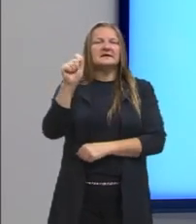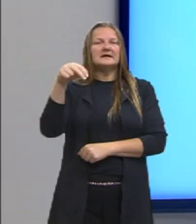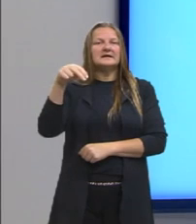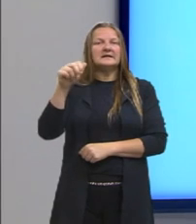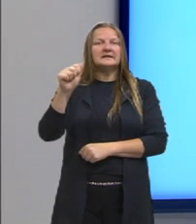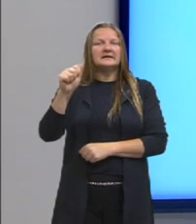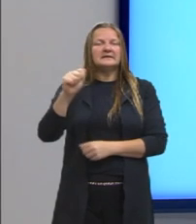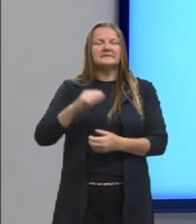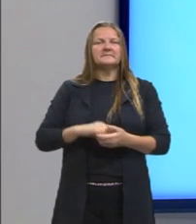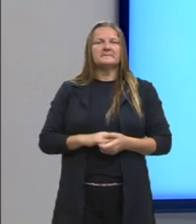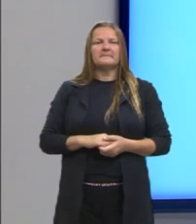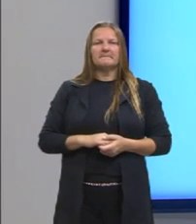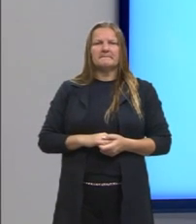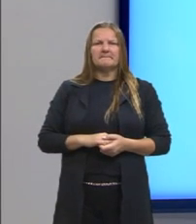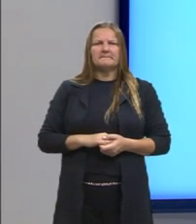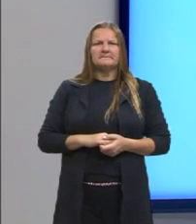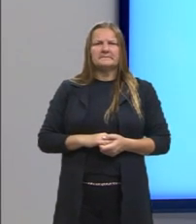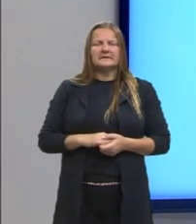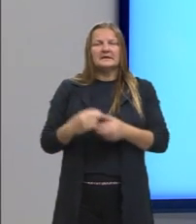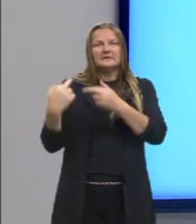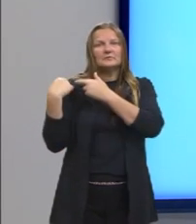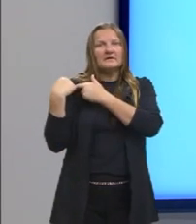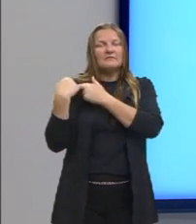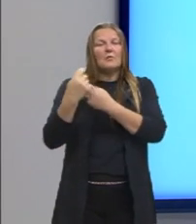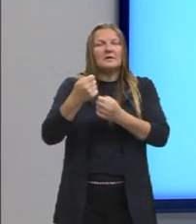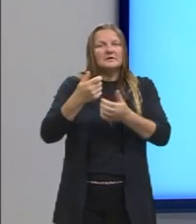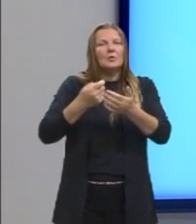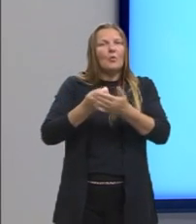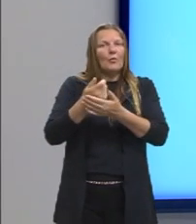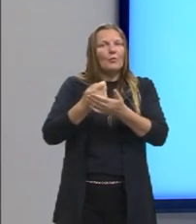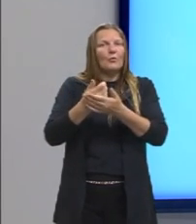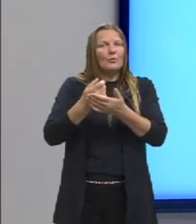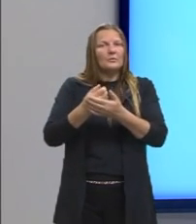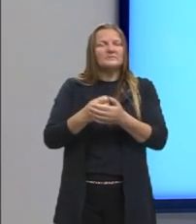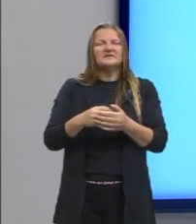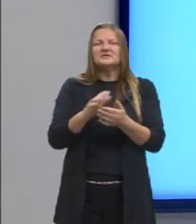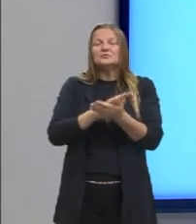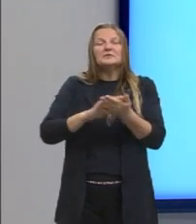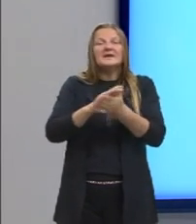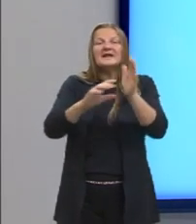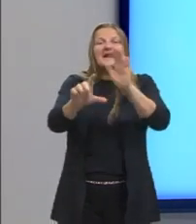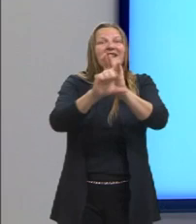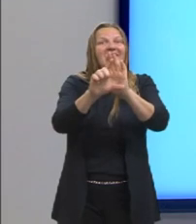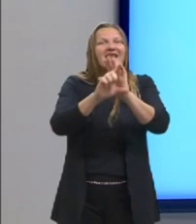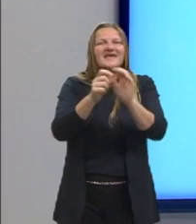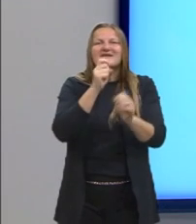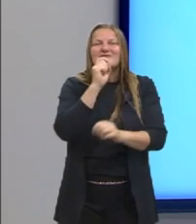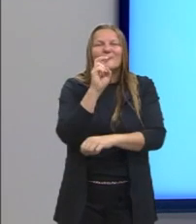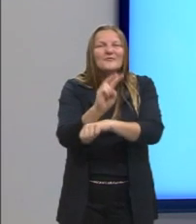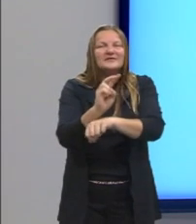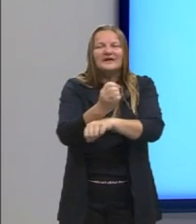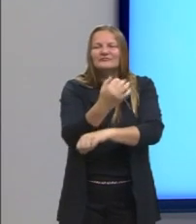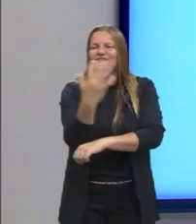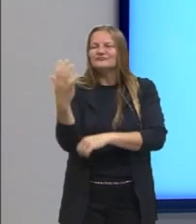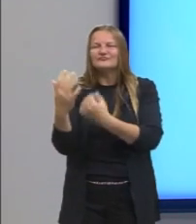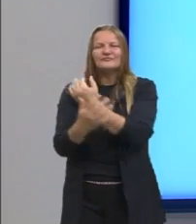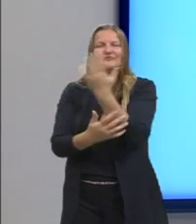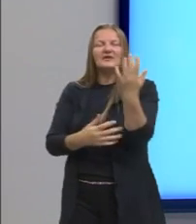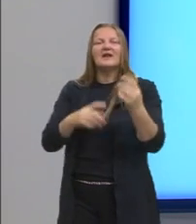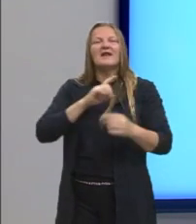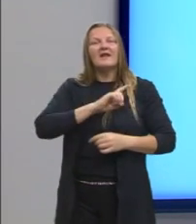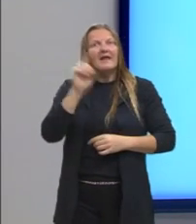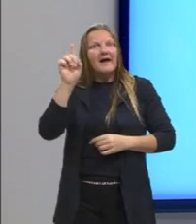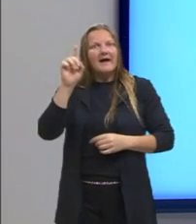fica responsável, não diretamente, mas não tem leis ambientais. Então, mandam esse lixo eletrônico, lá ele é